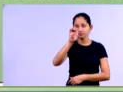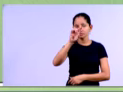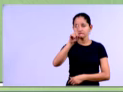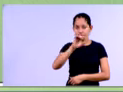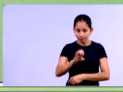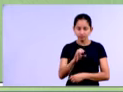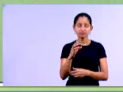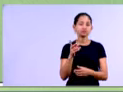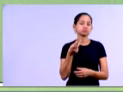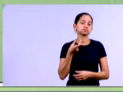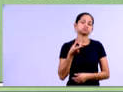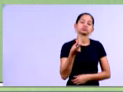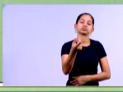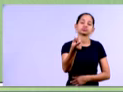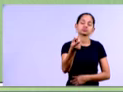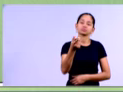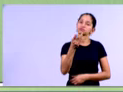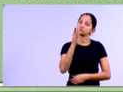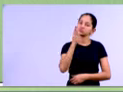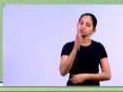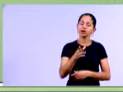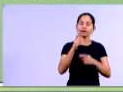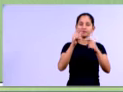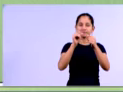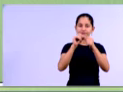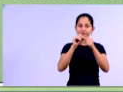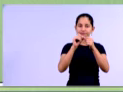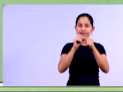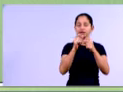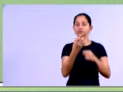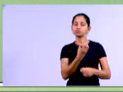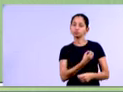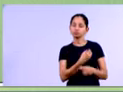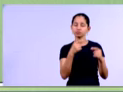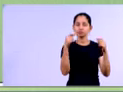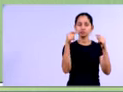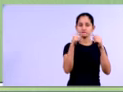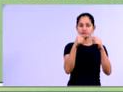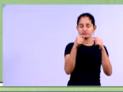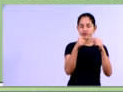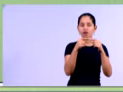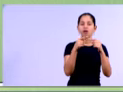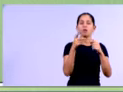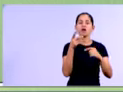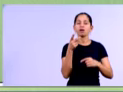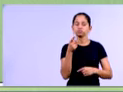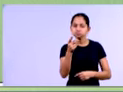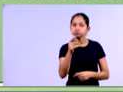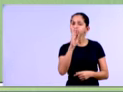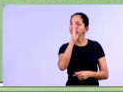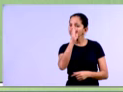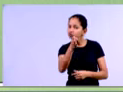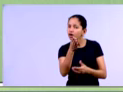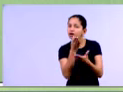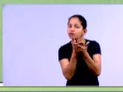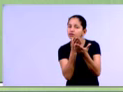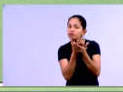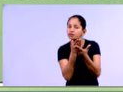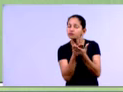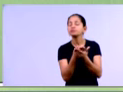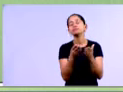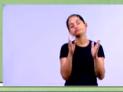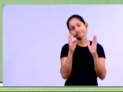Total do ativo circulante dividido pelo total do passivo circulante. Isso aqui é a mesma coisa que a liquidez corrente, gente, né, vocês já estudaram isso aí. Então,